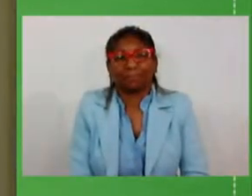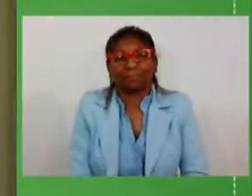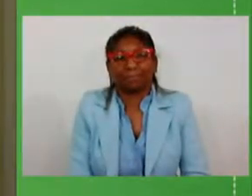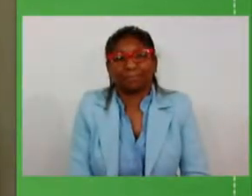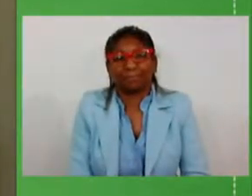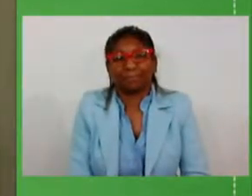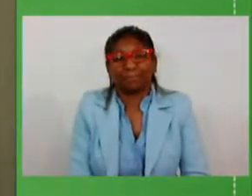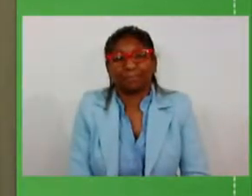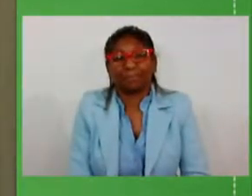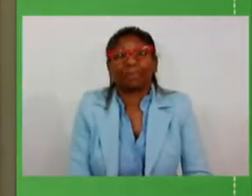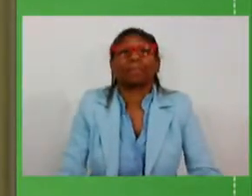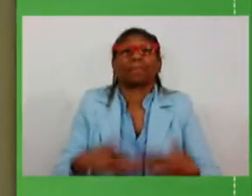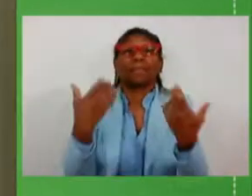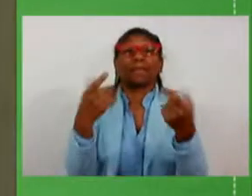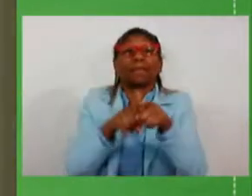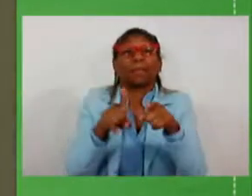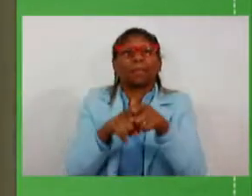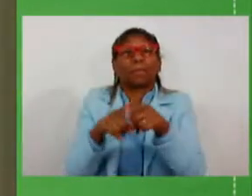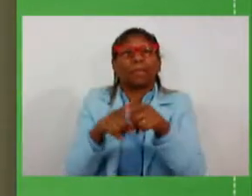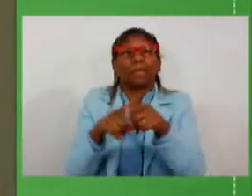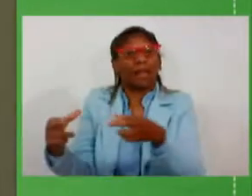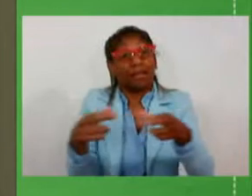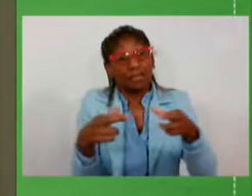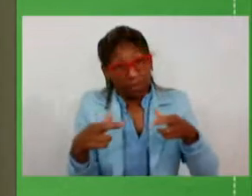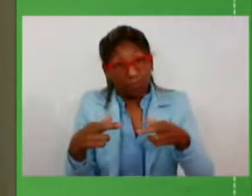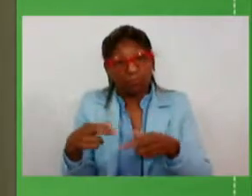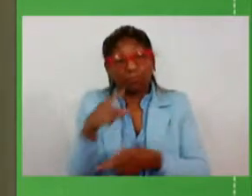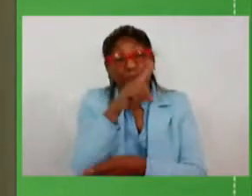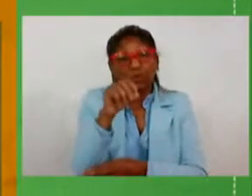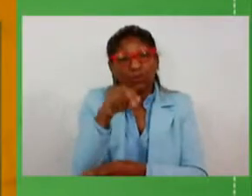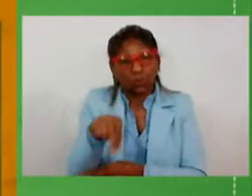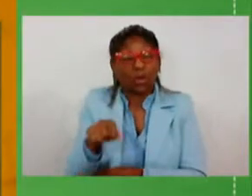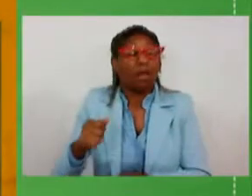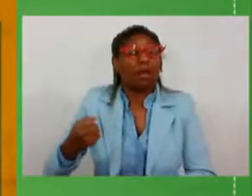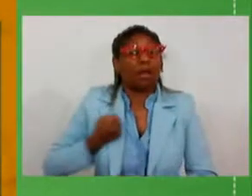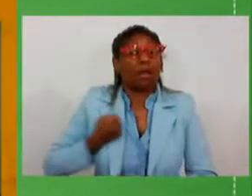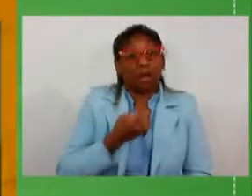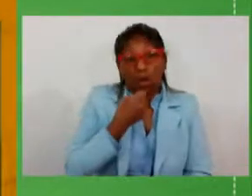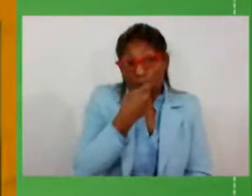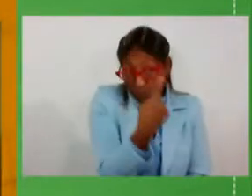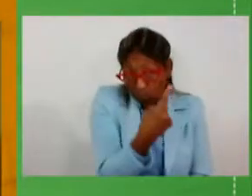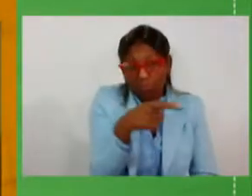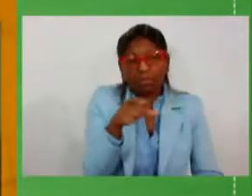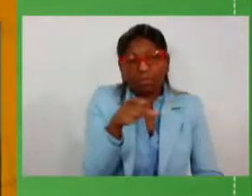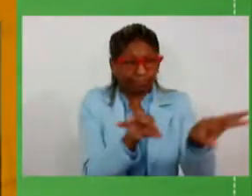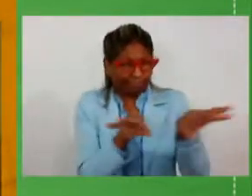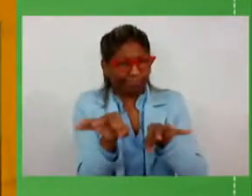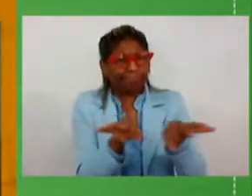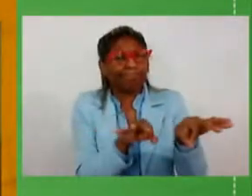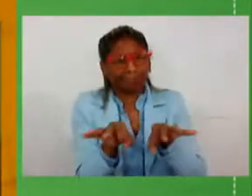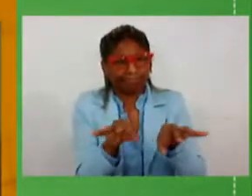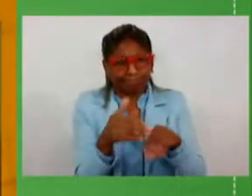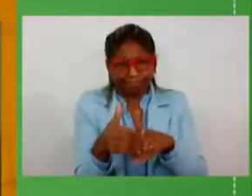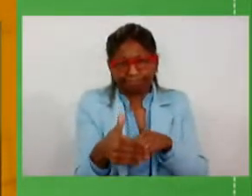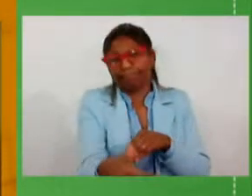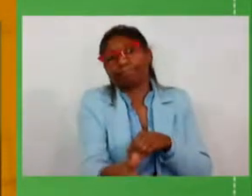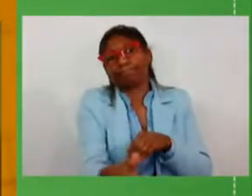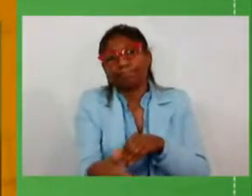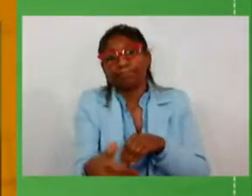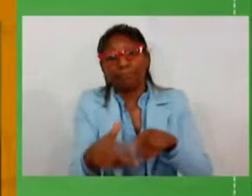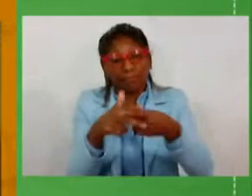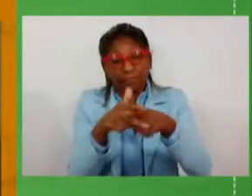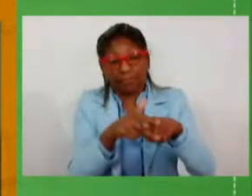Além disso, na região funcional 1, nós temos também recuperação de rodovias projetadas. A recuperação de rodovias